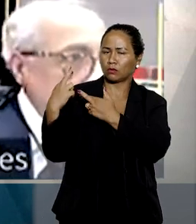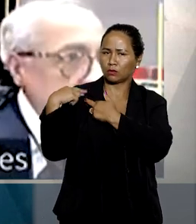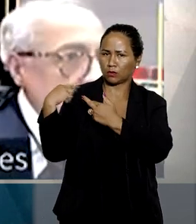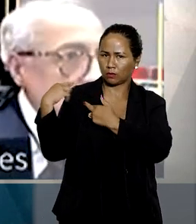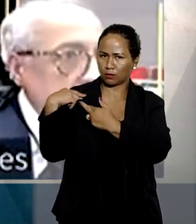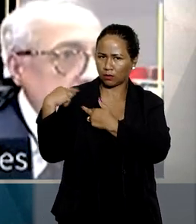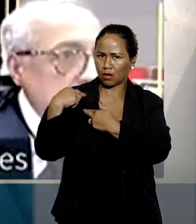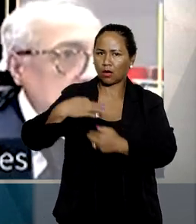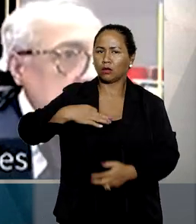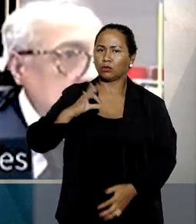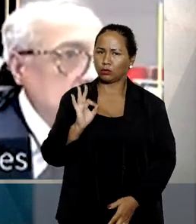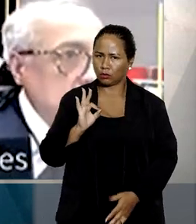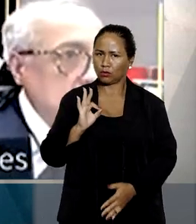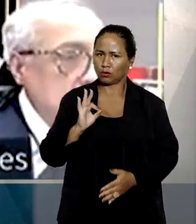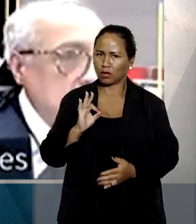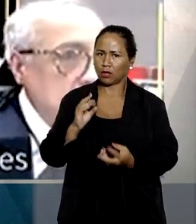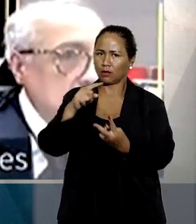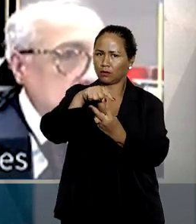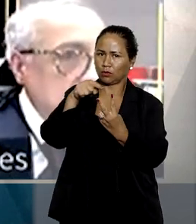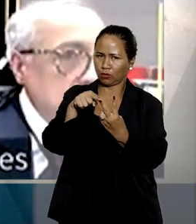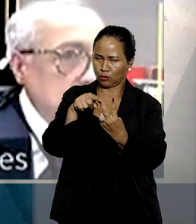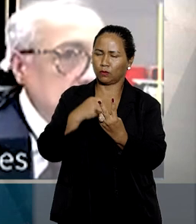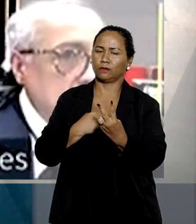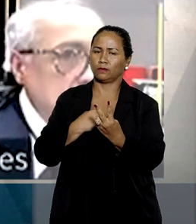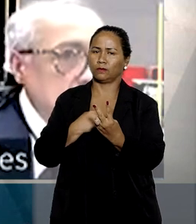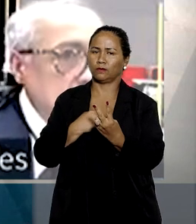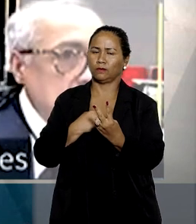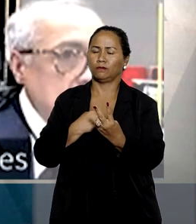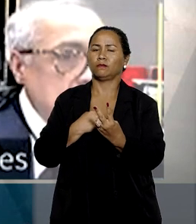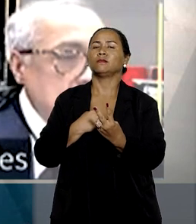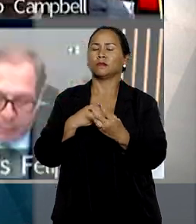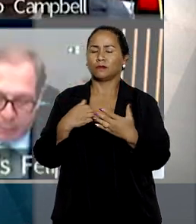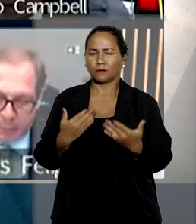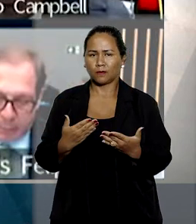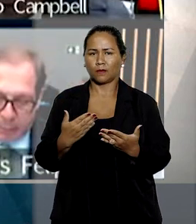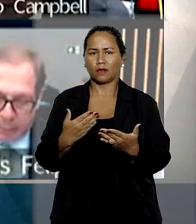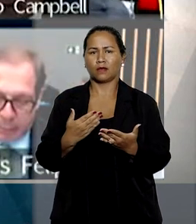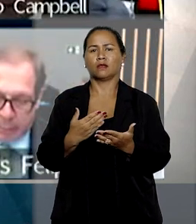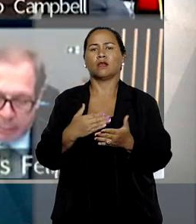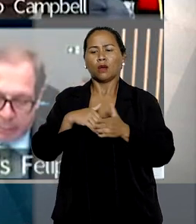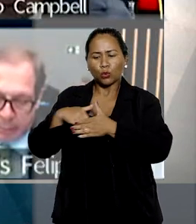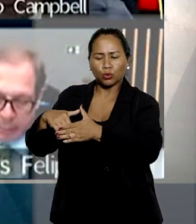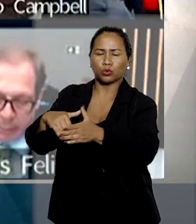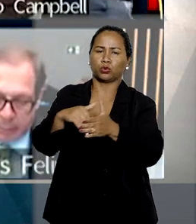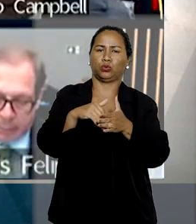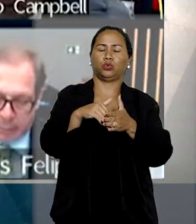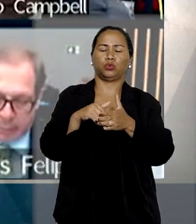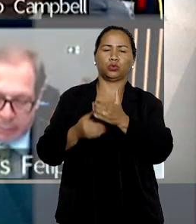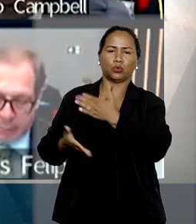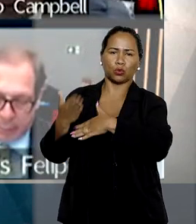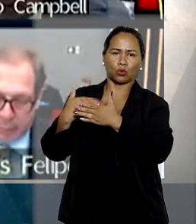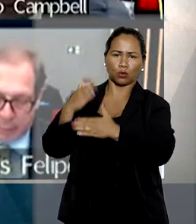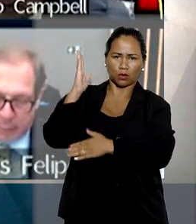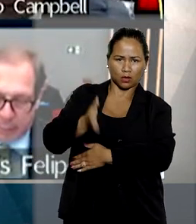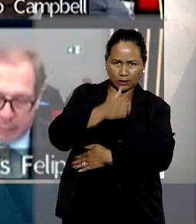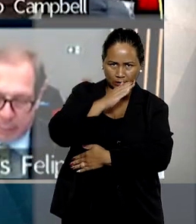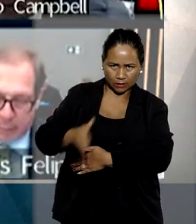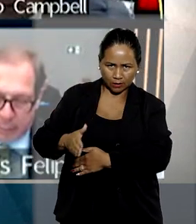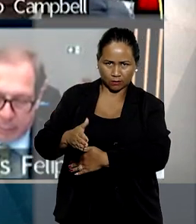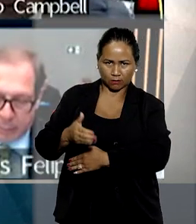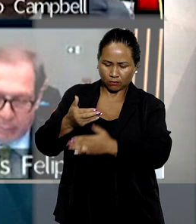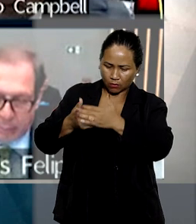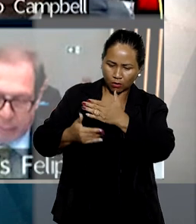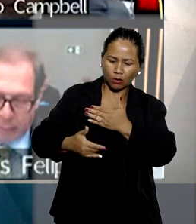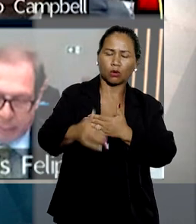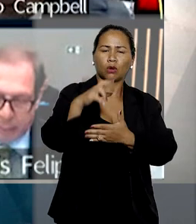responsabilidade solidária pelo pagamento da dívida executada. Ao caçar o acórdão da primeira turma e dar provimento